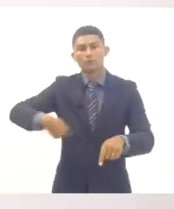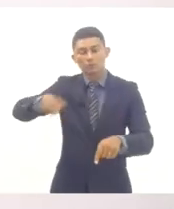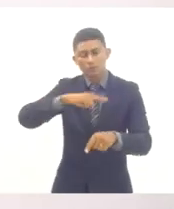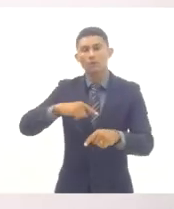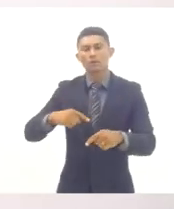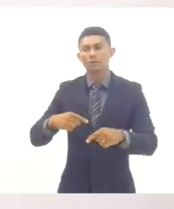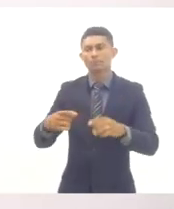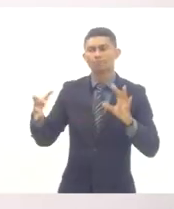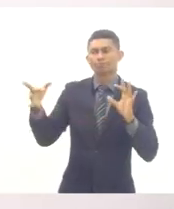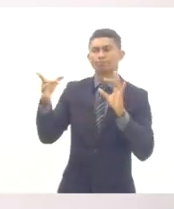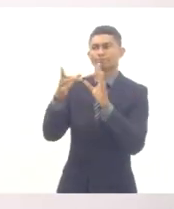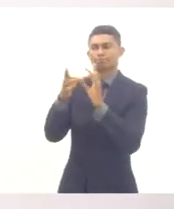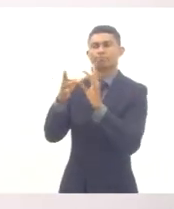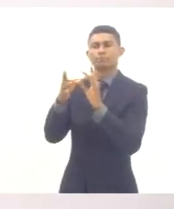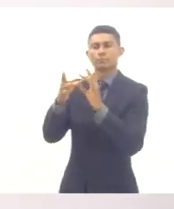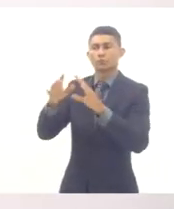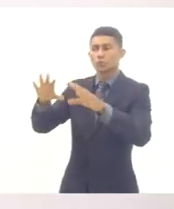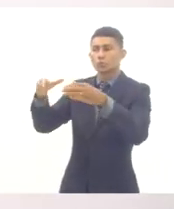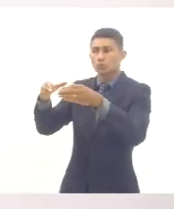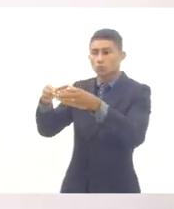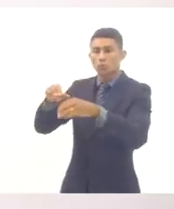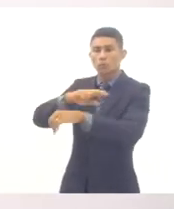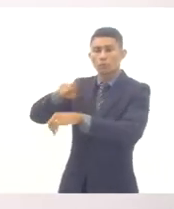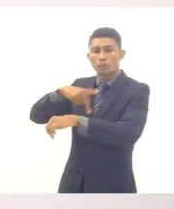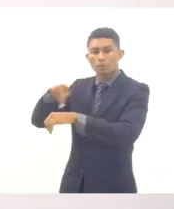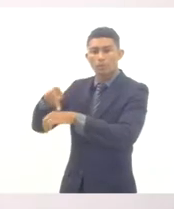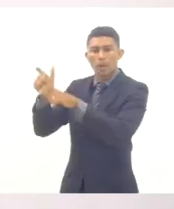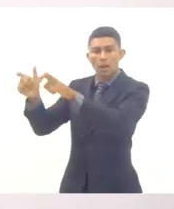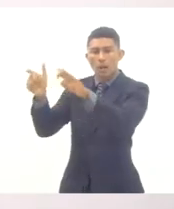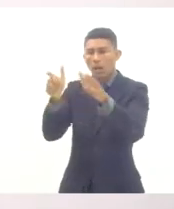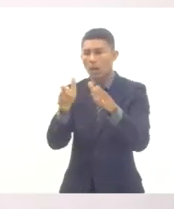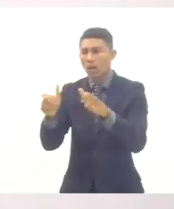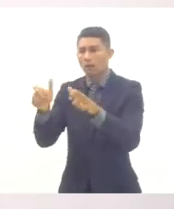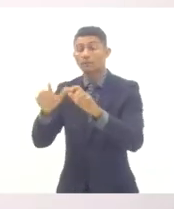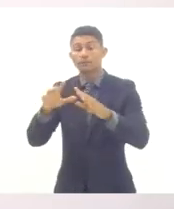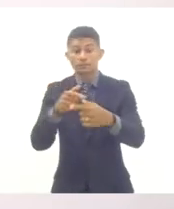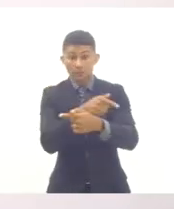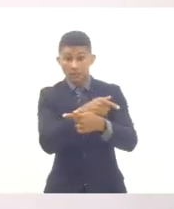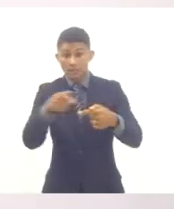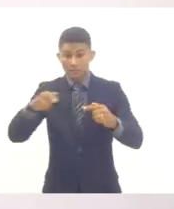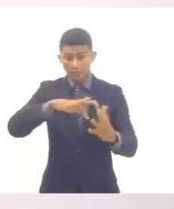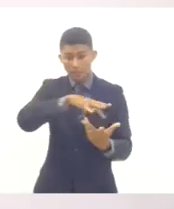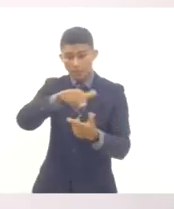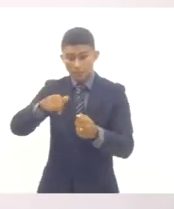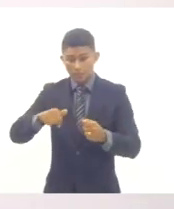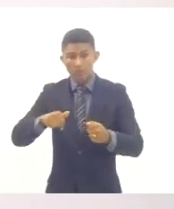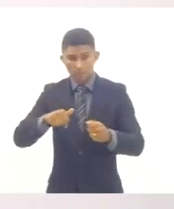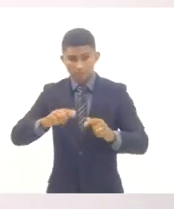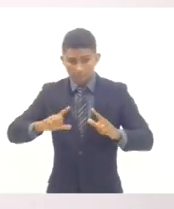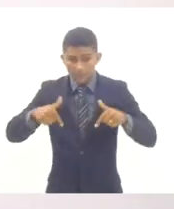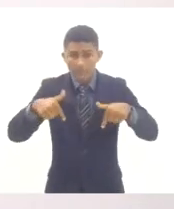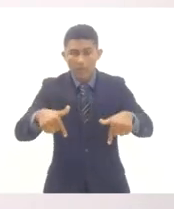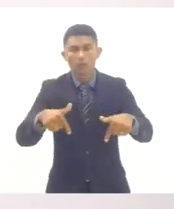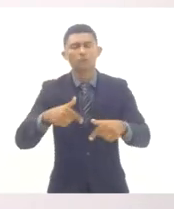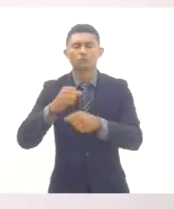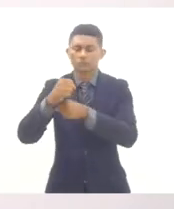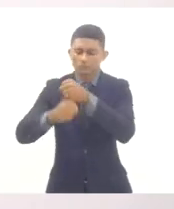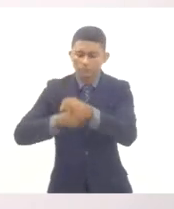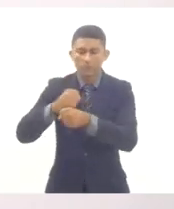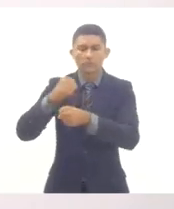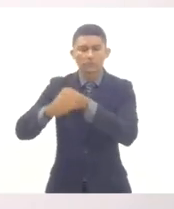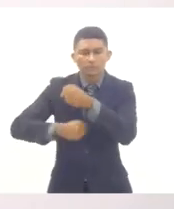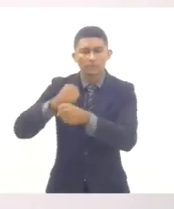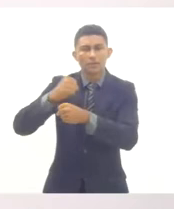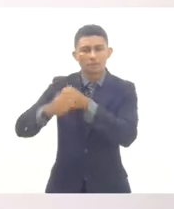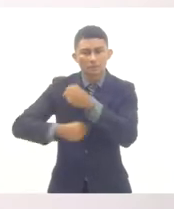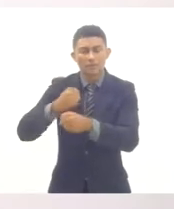dos direitos à educação. E a Semana de Ação Mundial é uma atividade que acontece todos os anos, porque nós entendemos